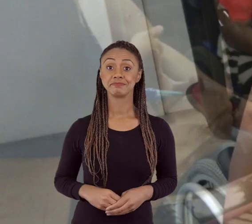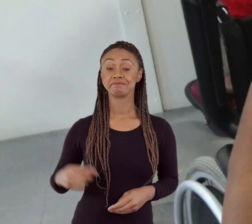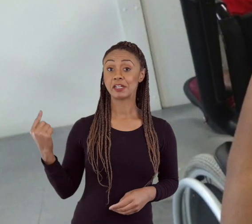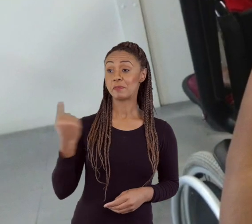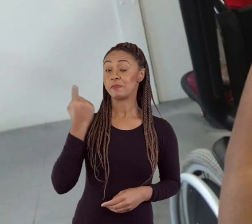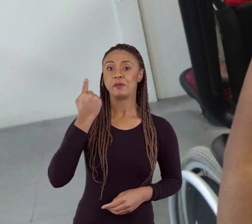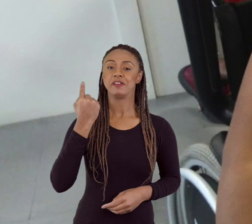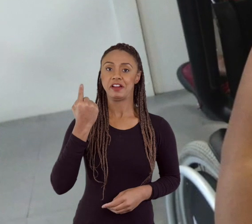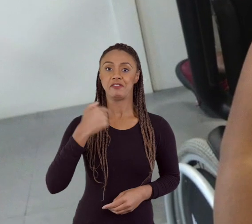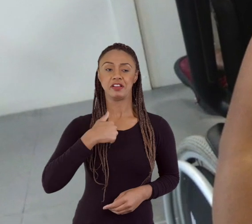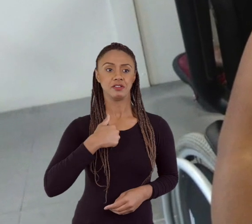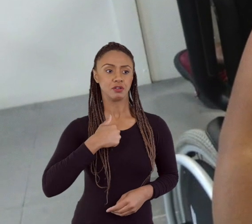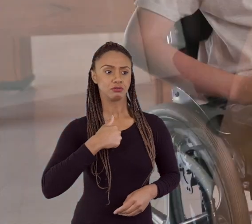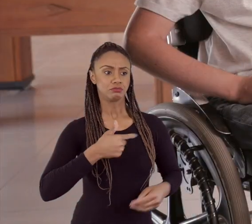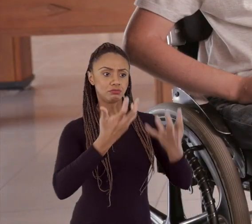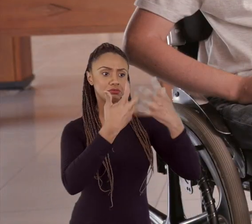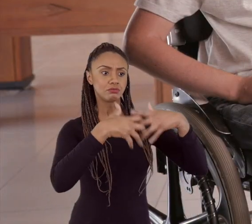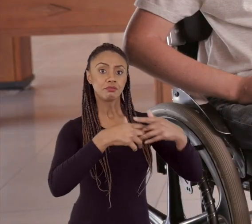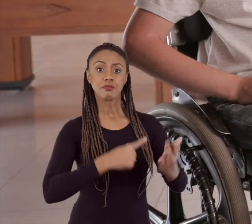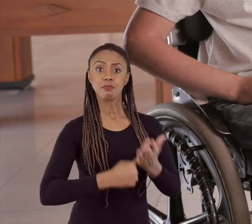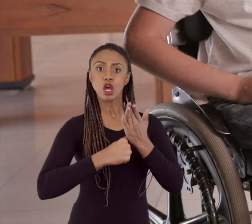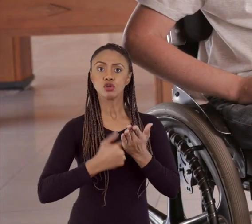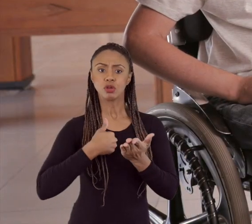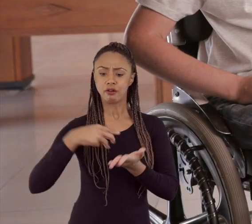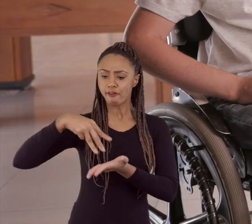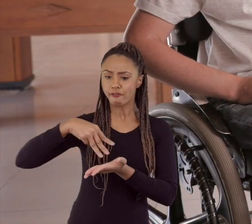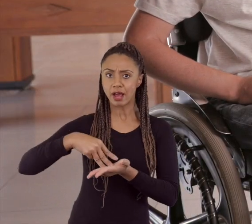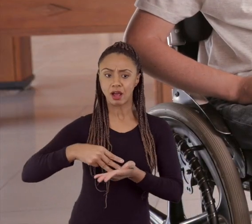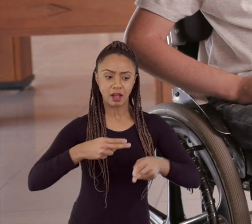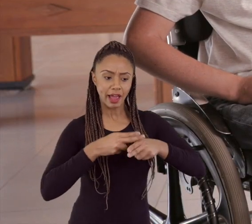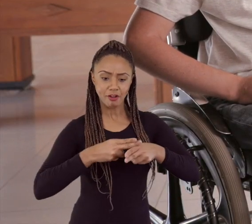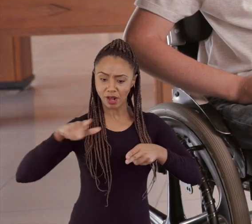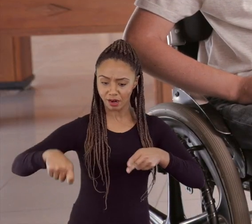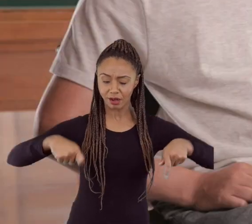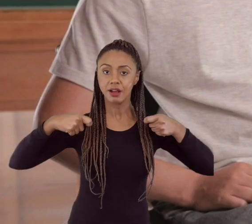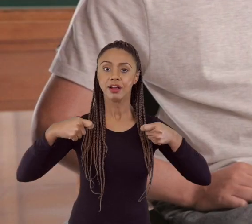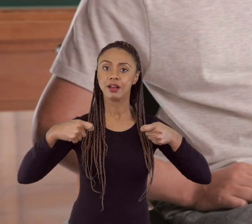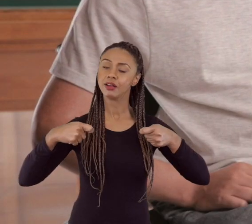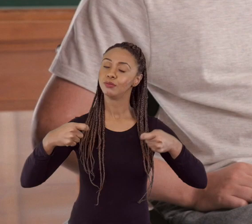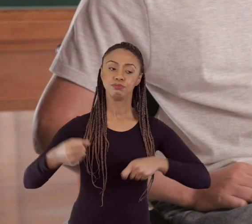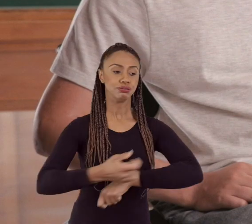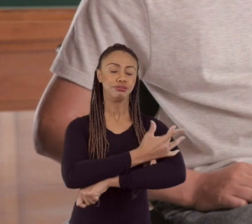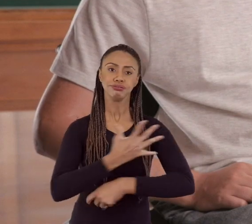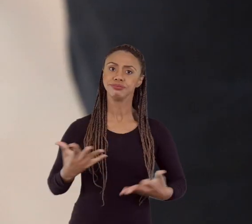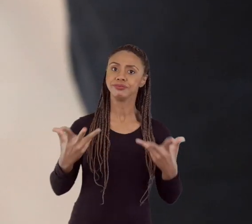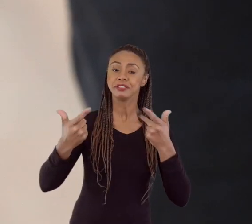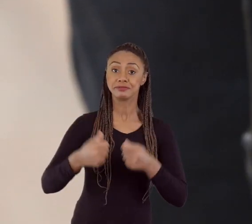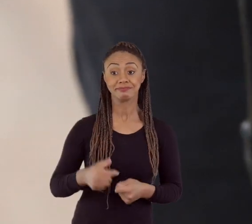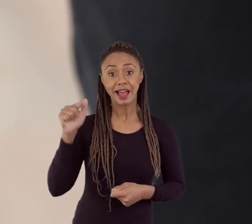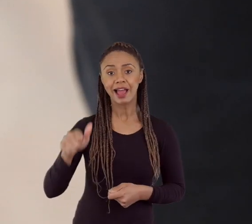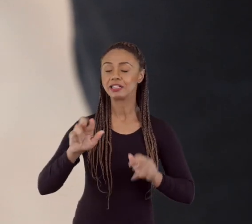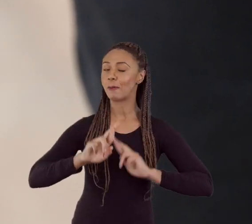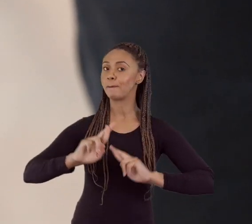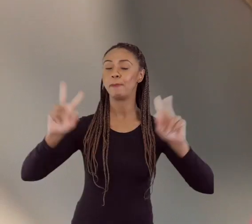A primeira vez que eu usei um equipamento que me ajudou a segurar um garfo, uma faca, sabe? Emocionalmente, isso é incrível. Eu acho que